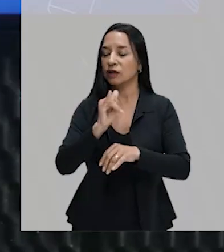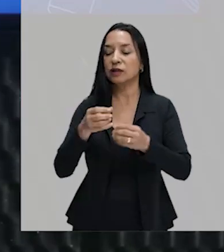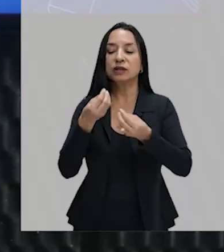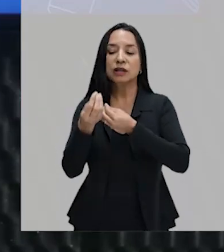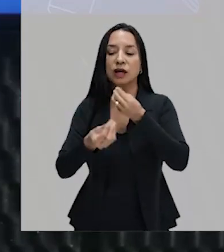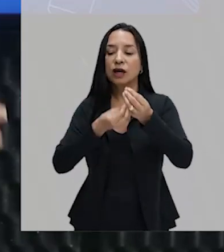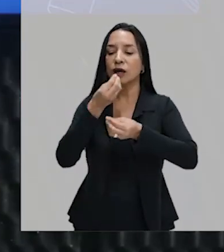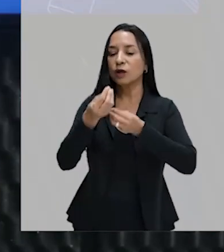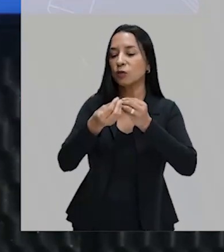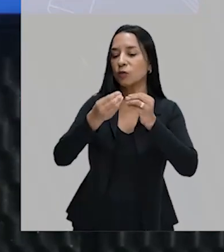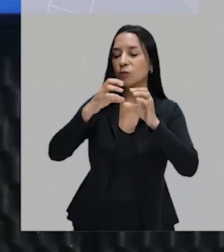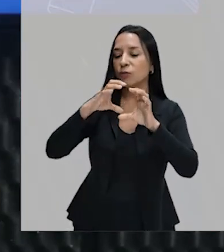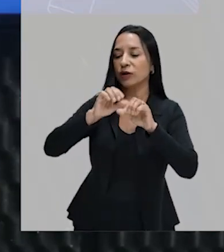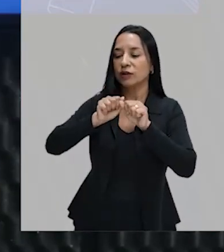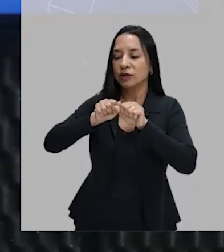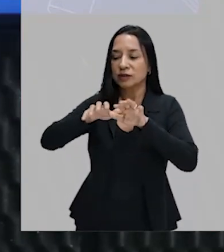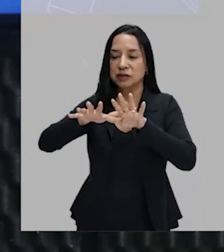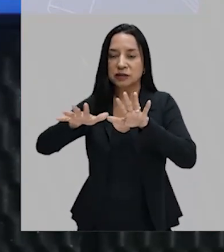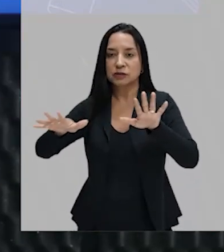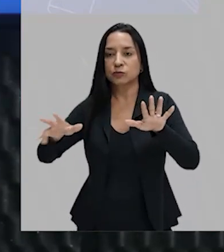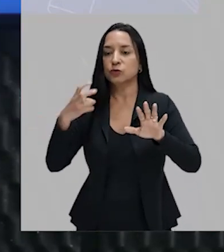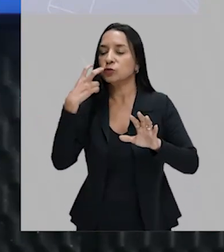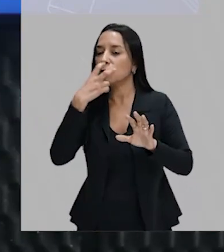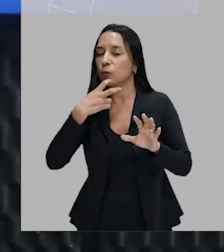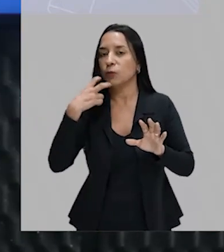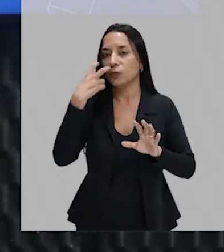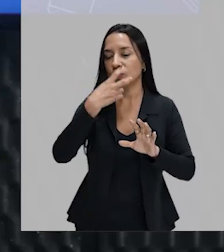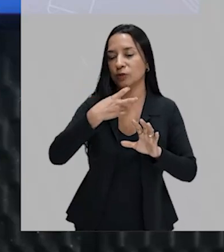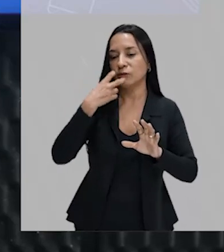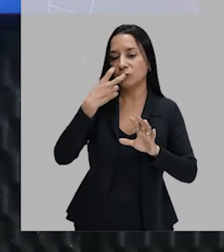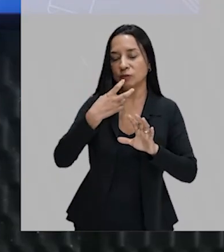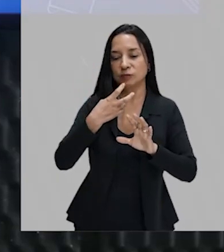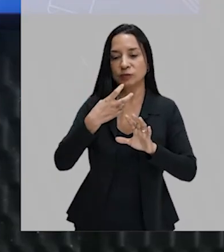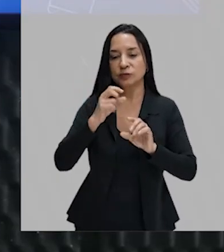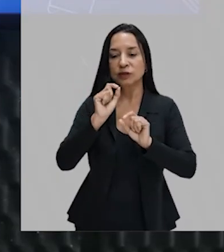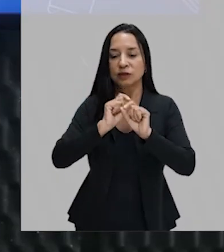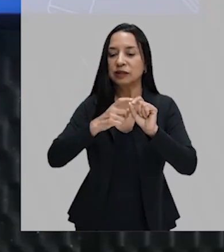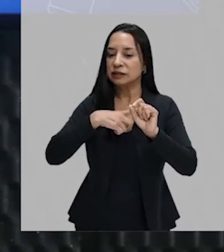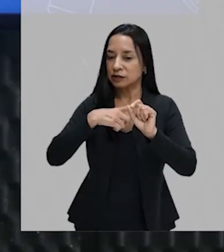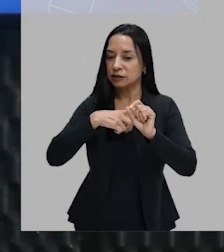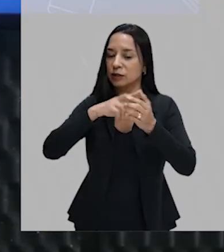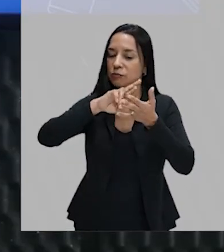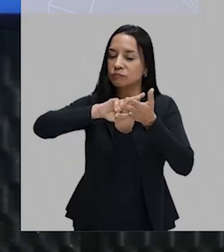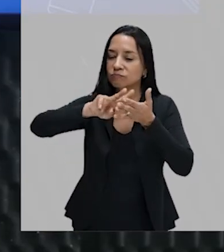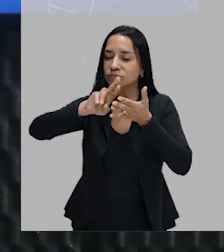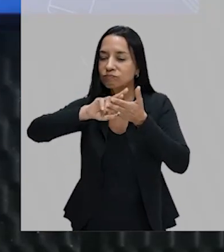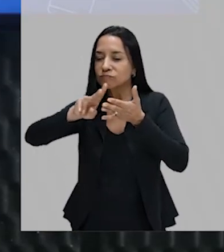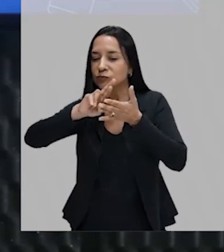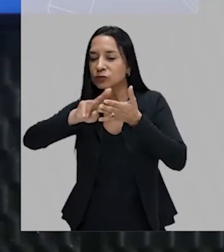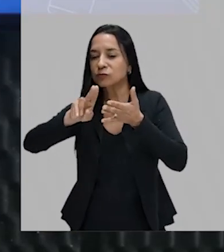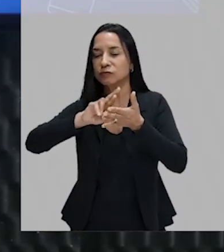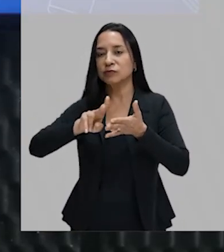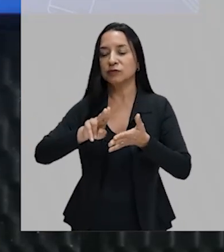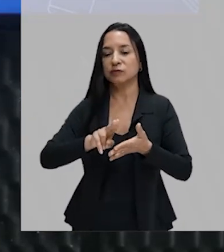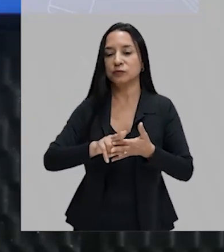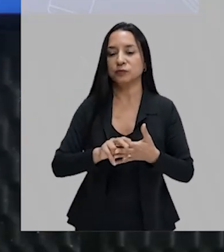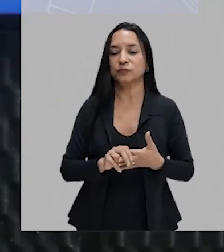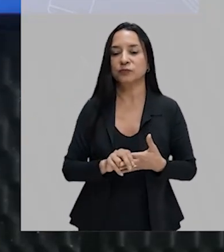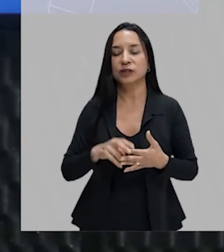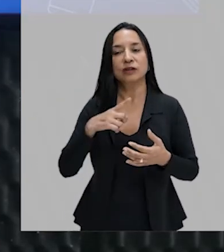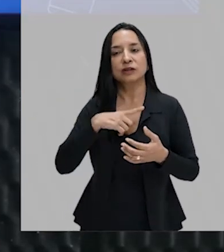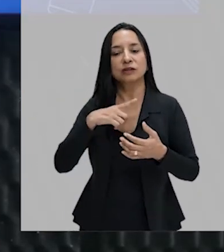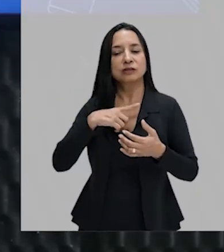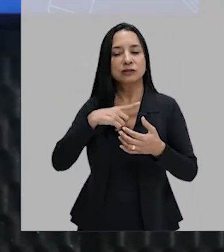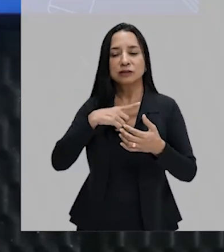transmitida dessa forma, oralmente, ela foi tendo diversas versões. Aqui nós temos